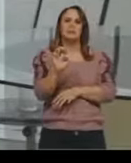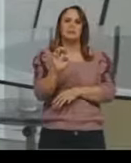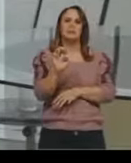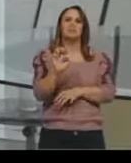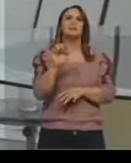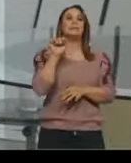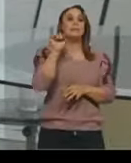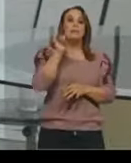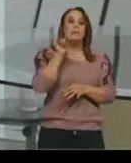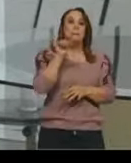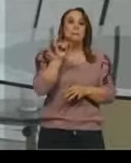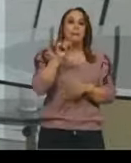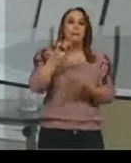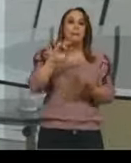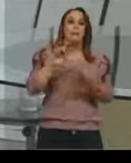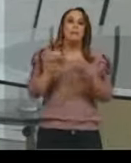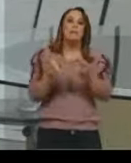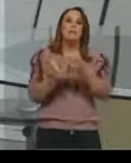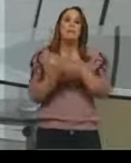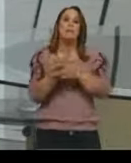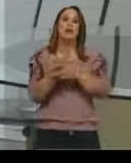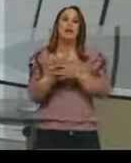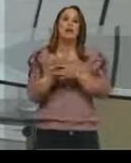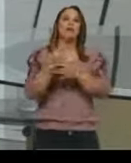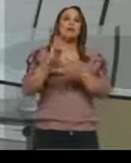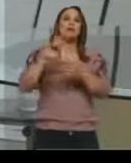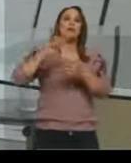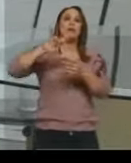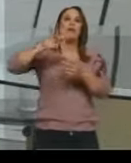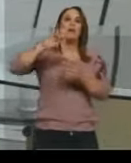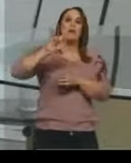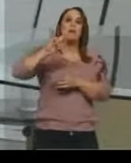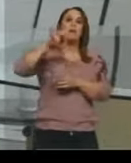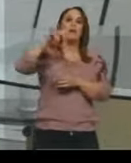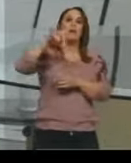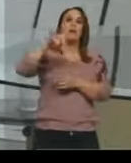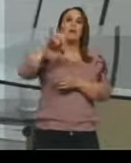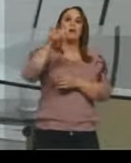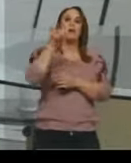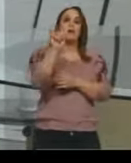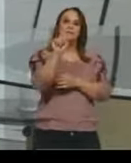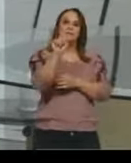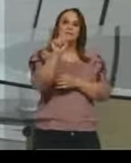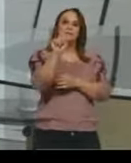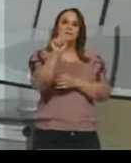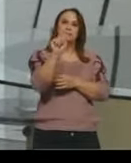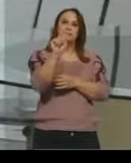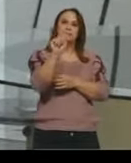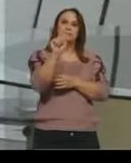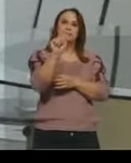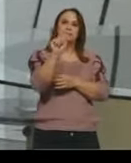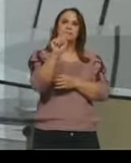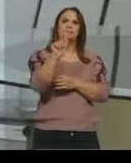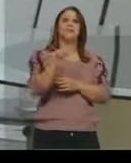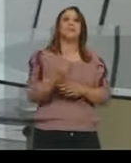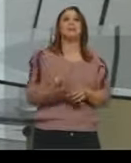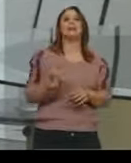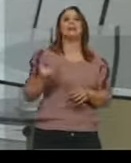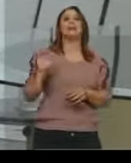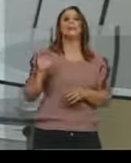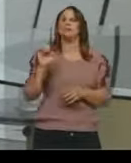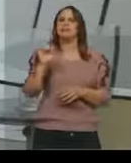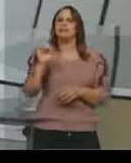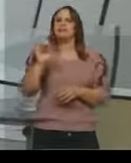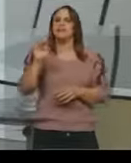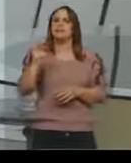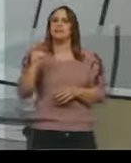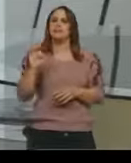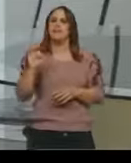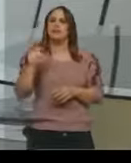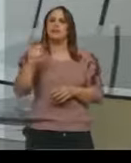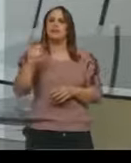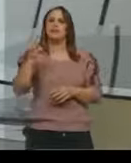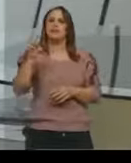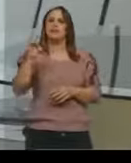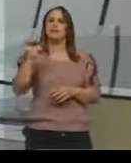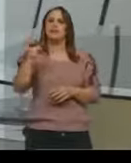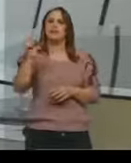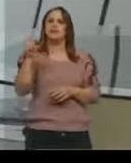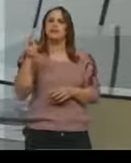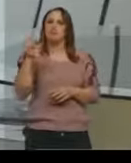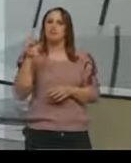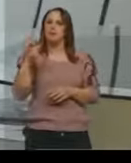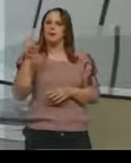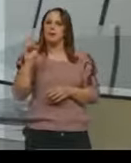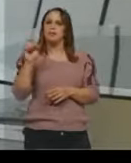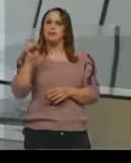ribose, e se for uma desoxirribose, vai estar formando o DNA. E, ah,